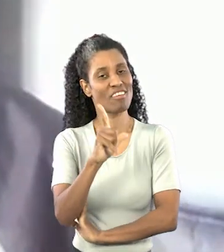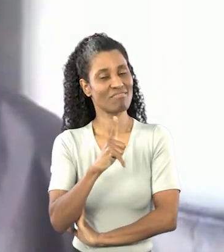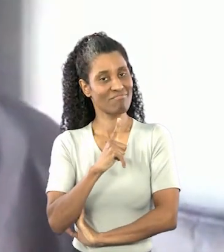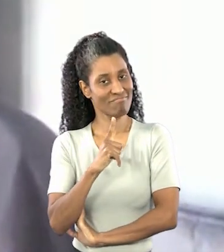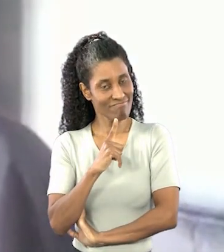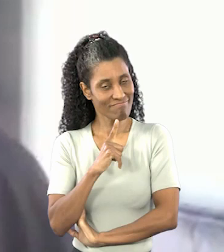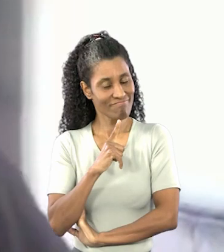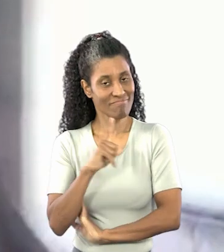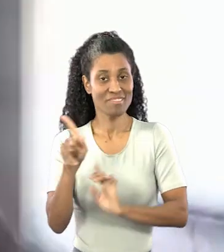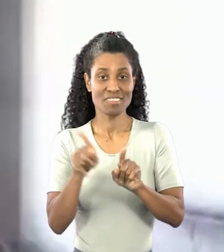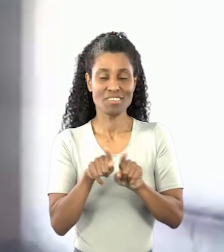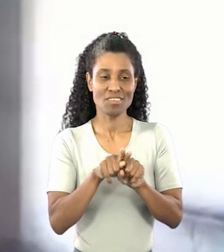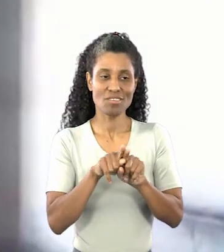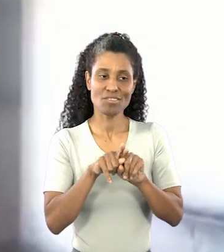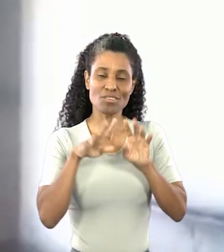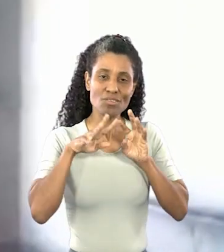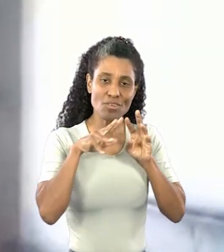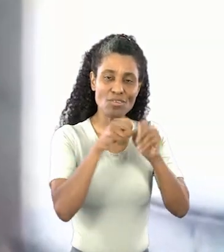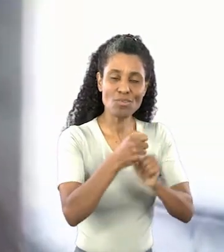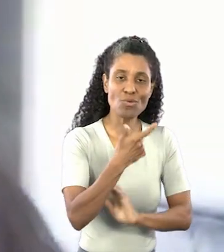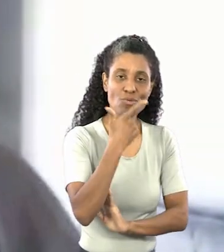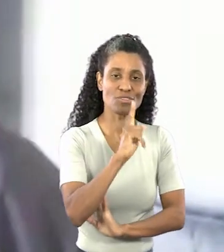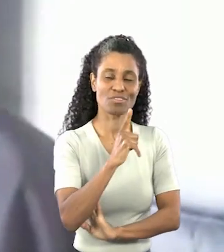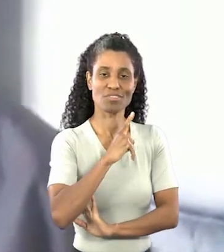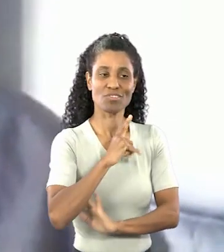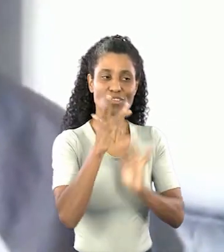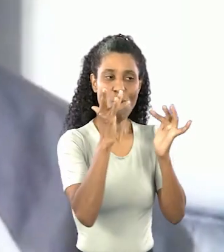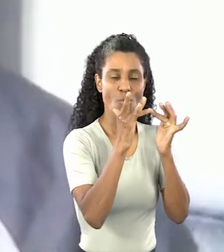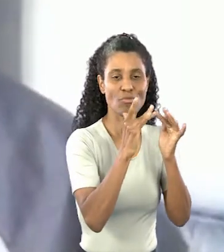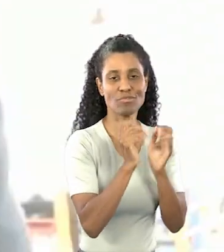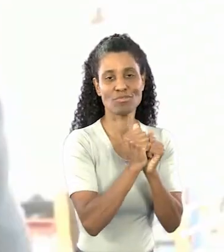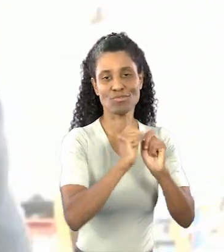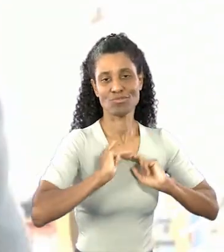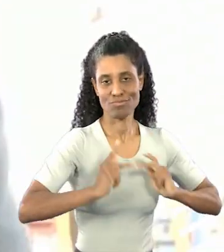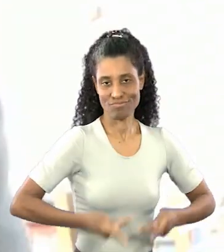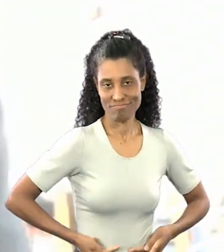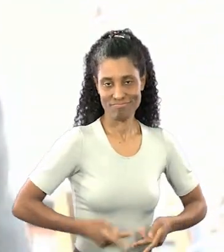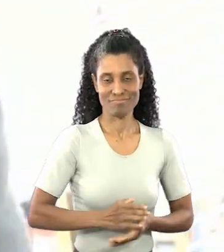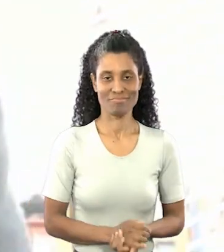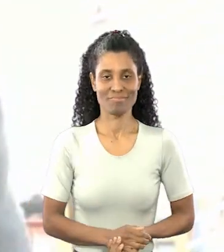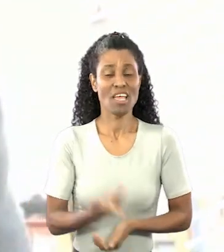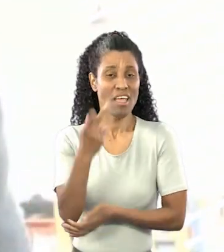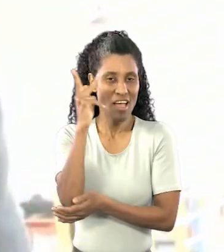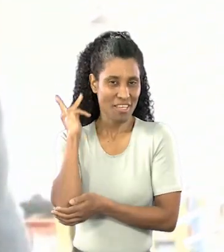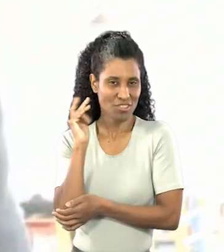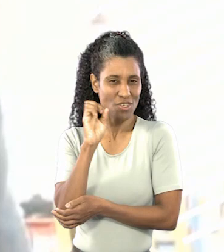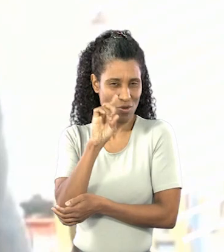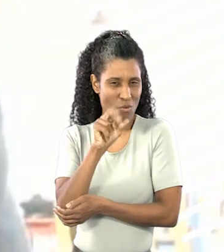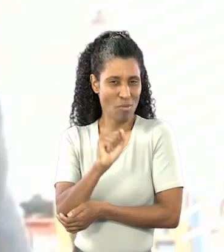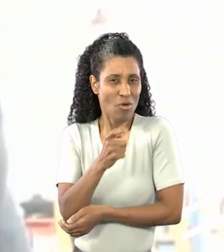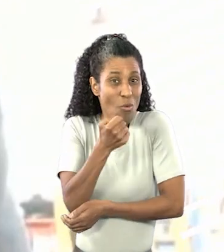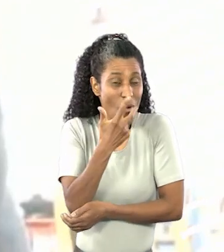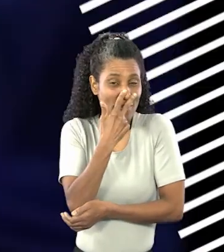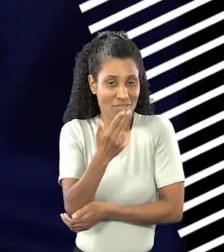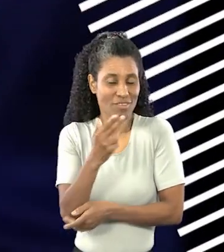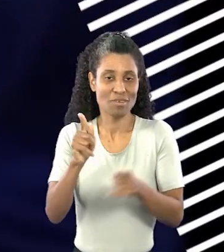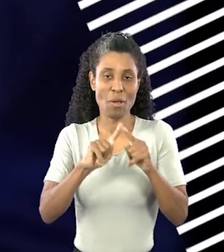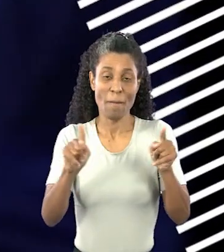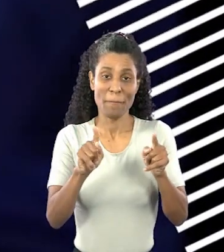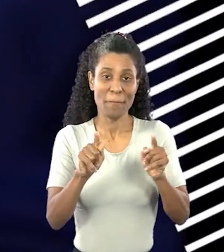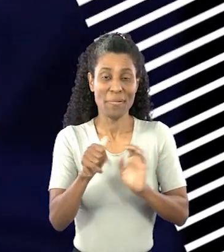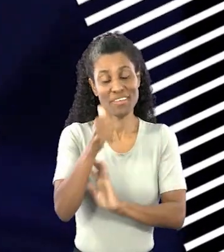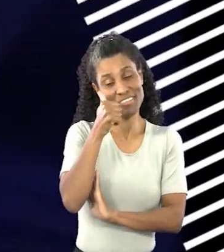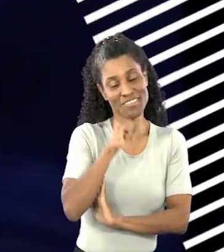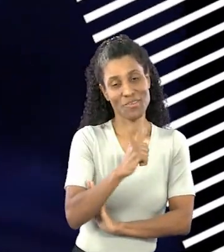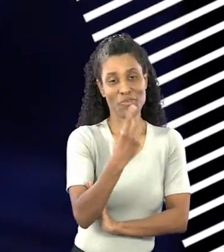oferecem e aquilo que eles convivem com a gente. A história da dona Webel é parecida, só que